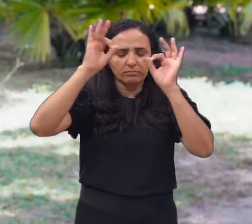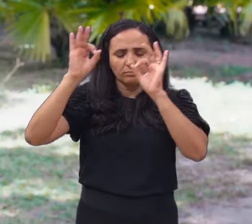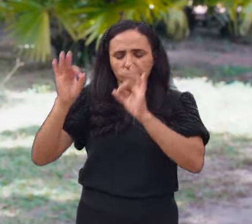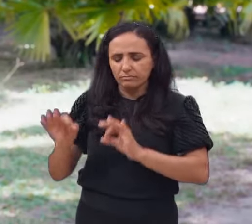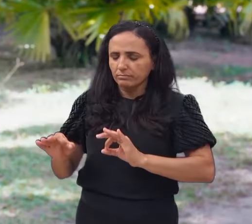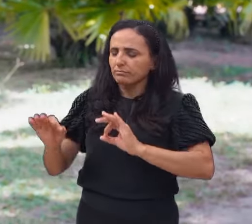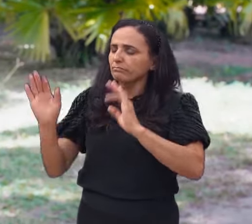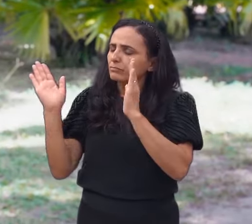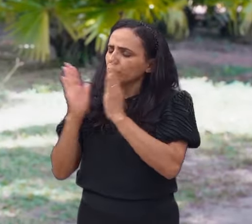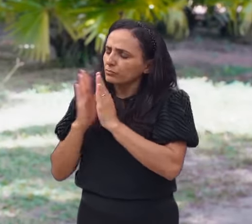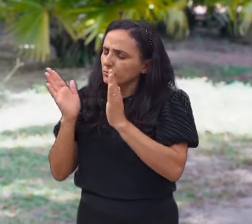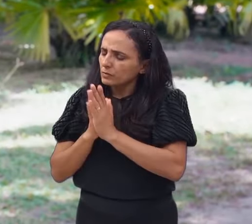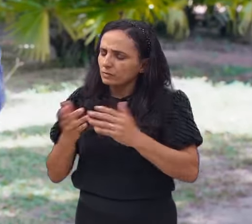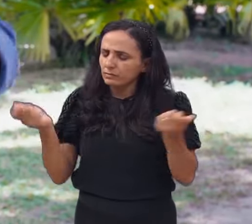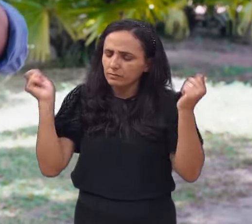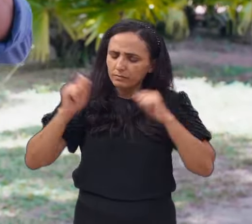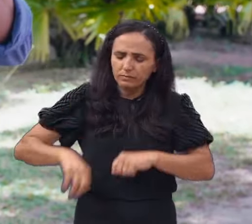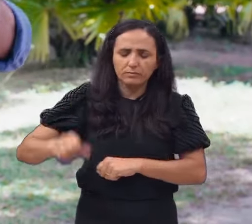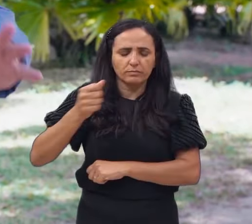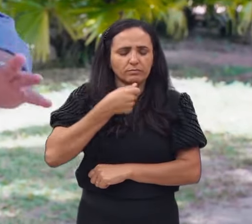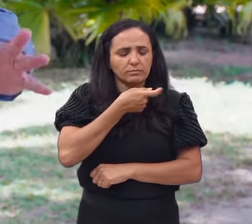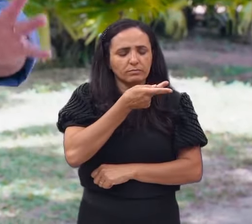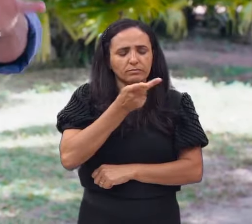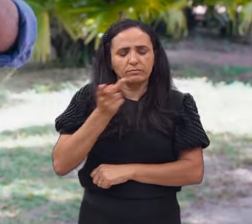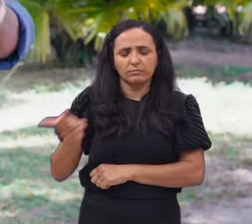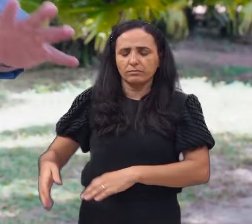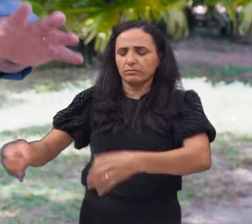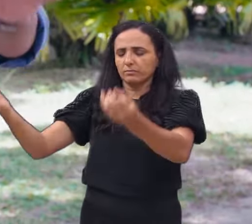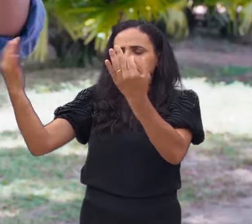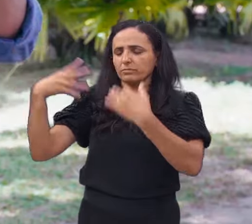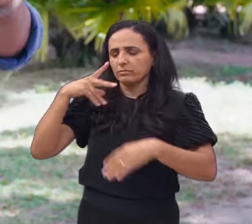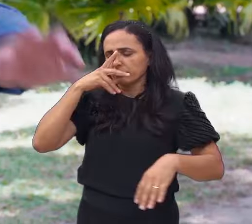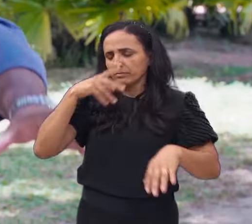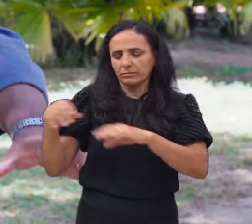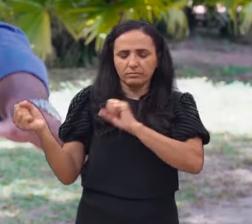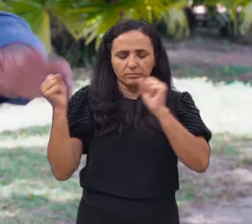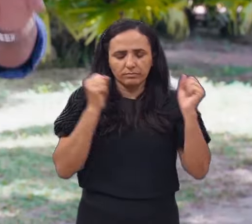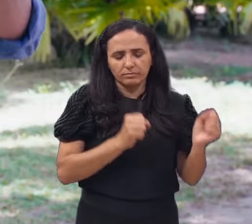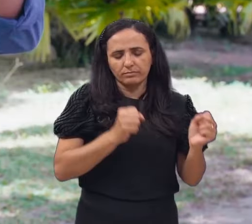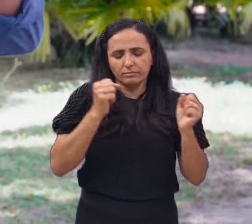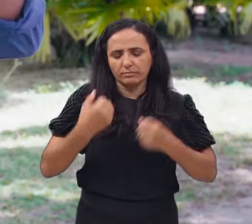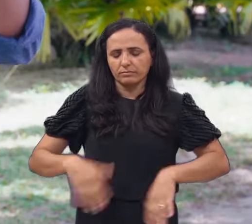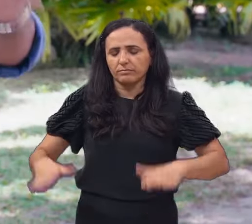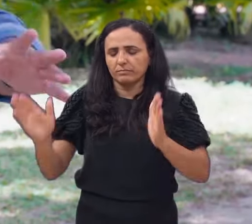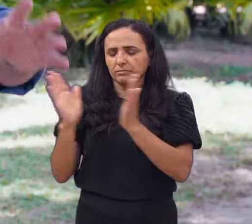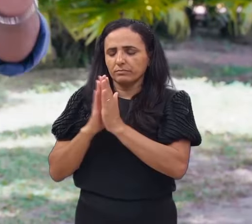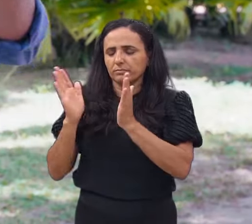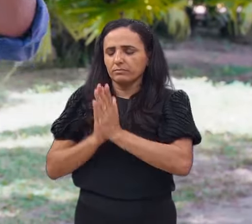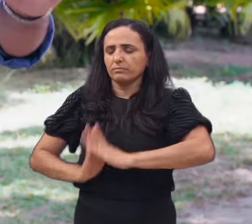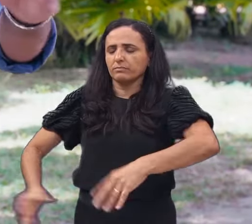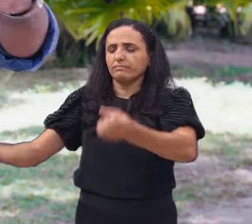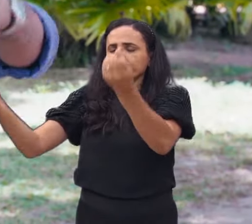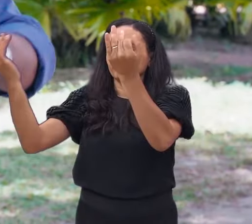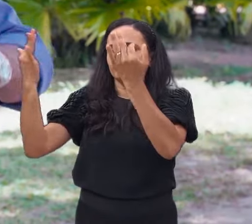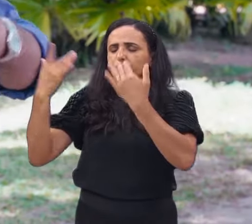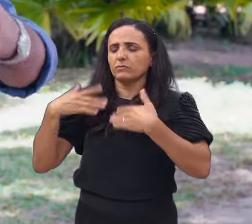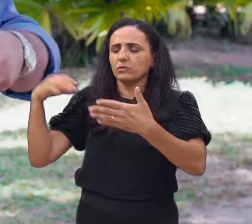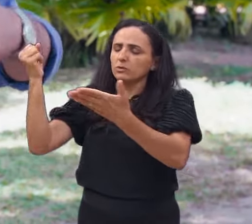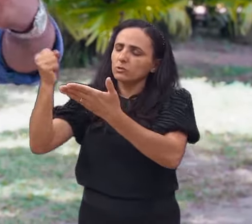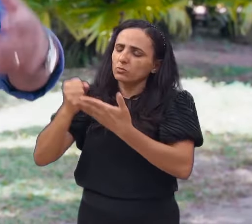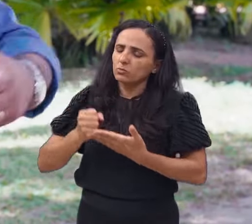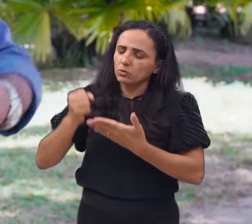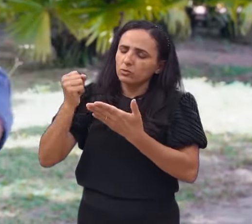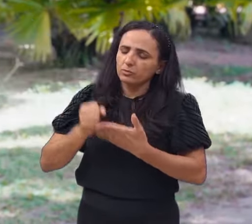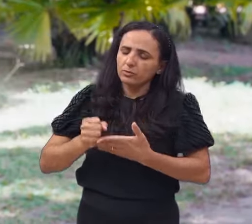prestigiar com a sua honrosa audiência, que tu possas visitar com a tua graça, com o teu poder, transformando a vida, fazendo o que nós